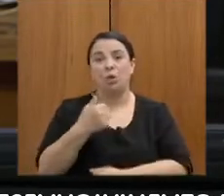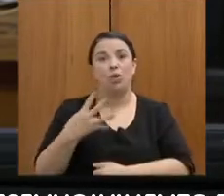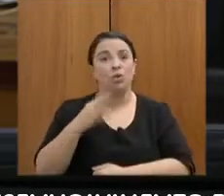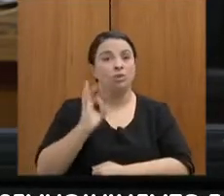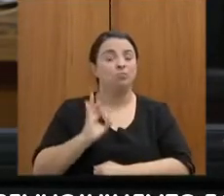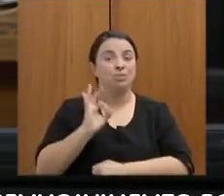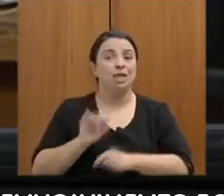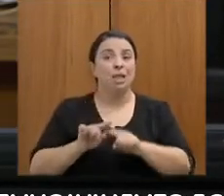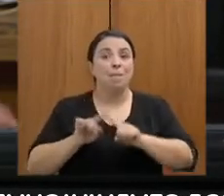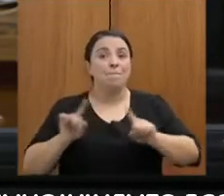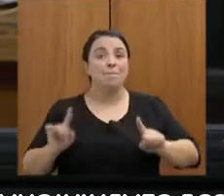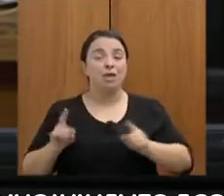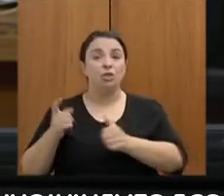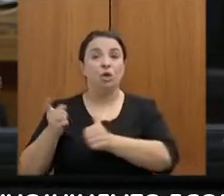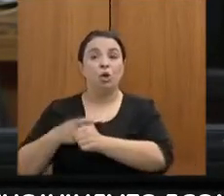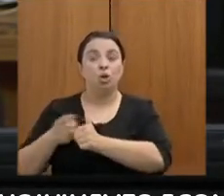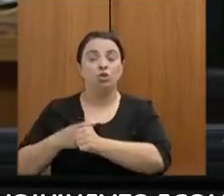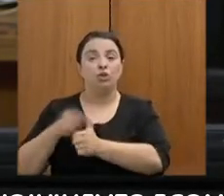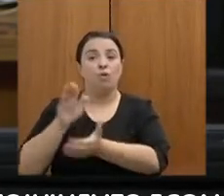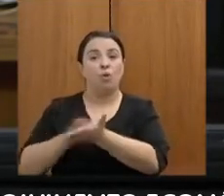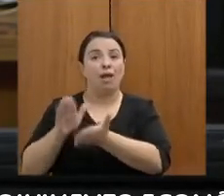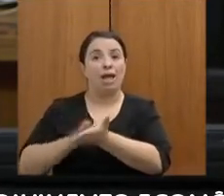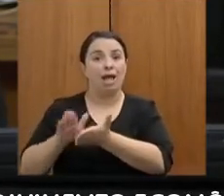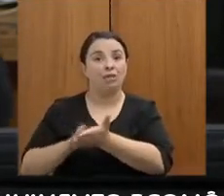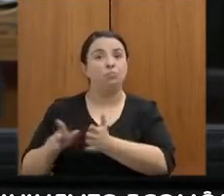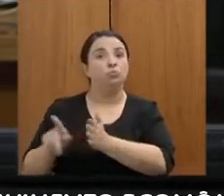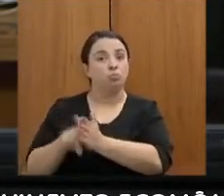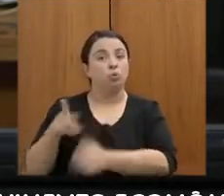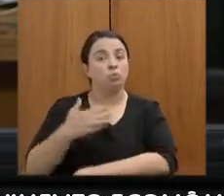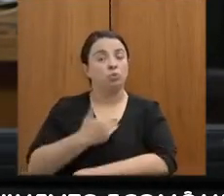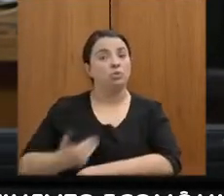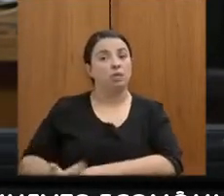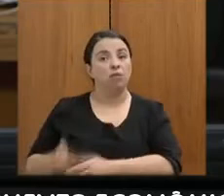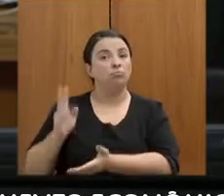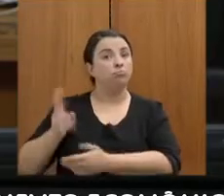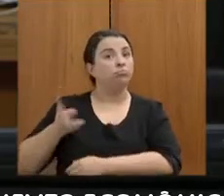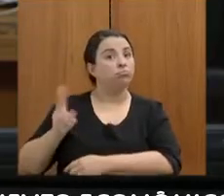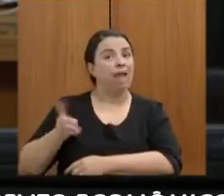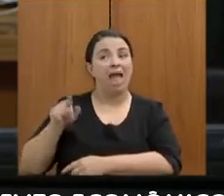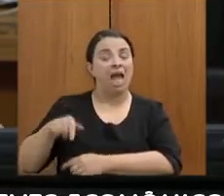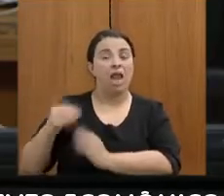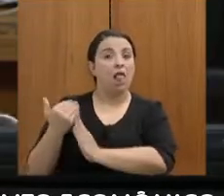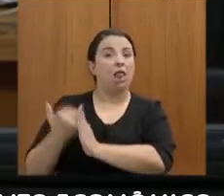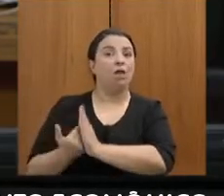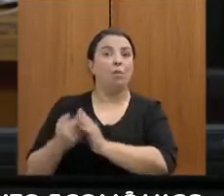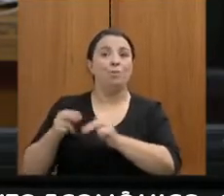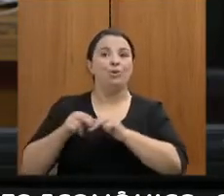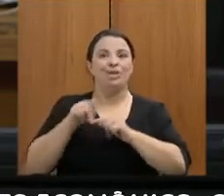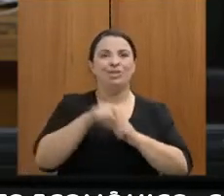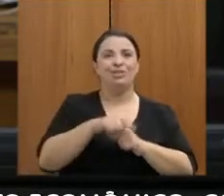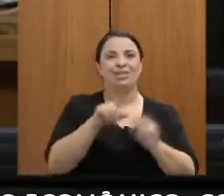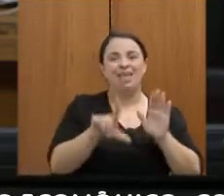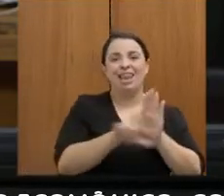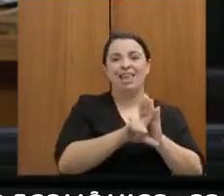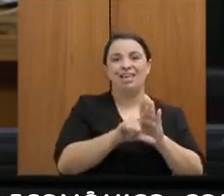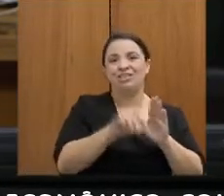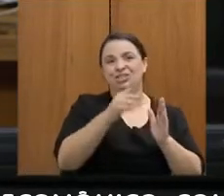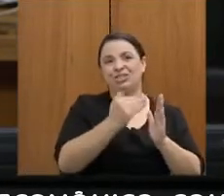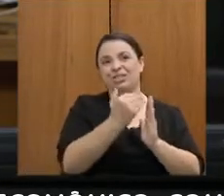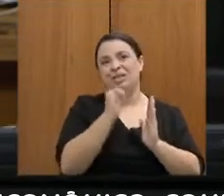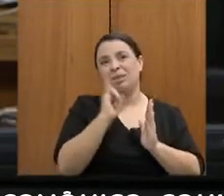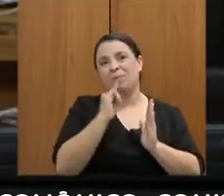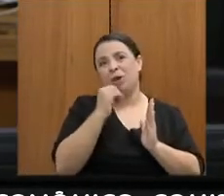dinâmica de despesa do Estado, ela permanece, ela continua, ela não vai reduzir em função desta lei de redução dos impostos.